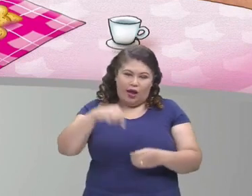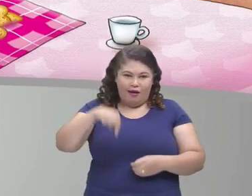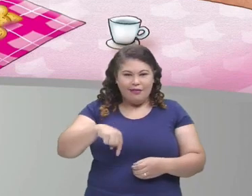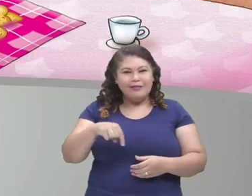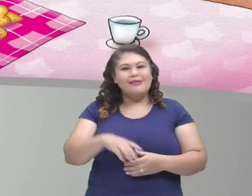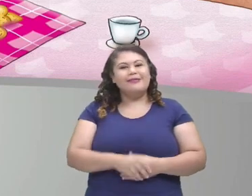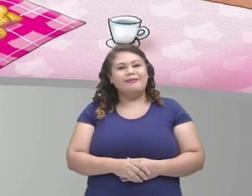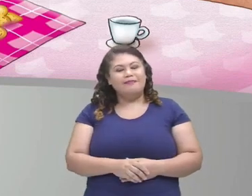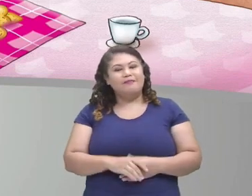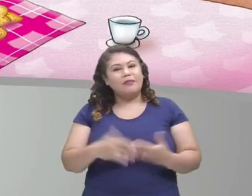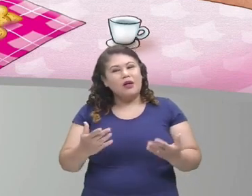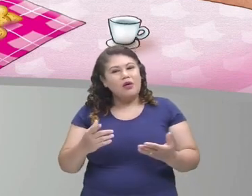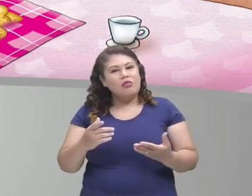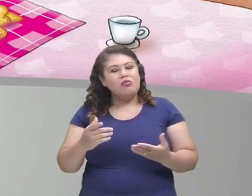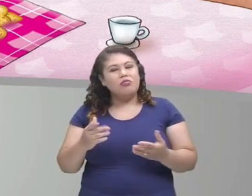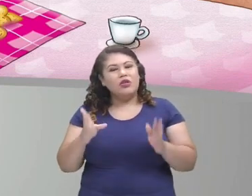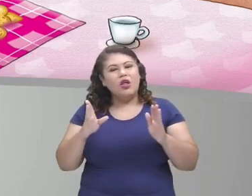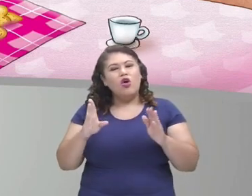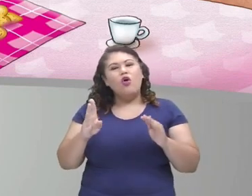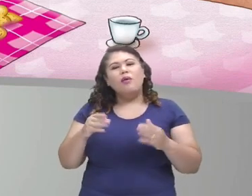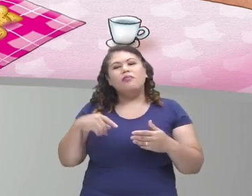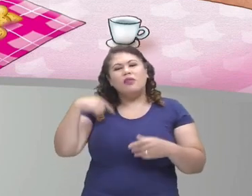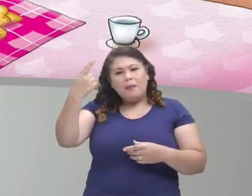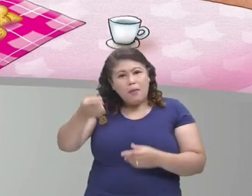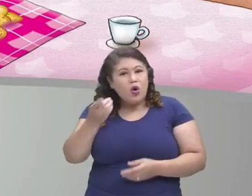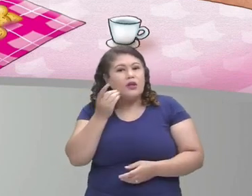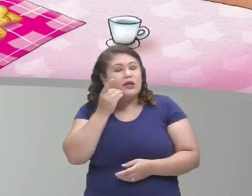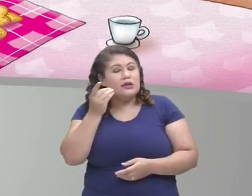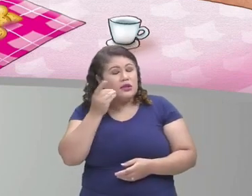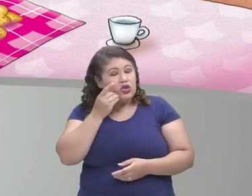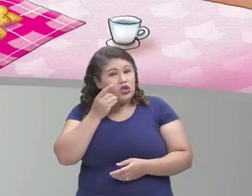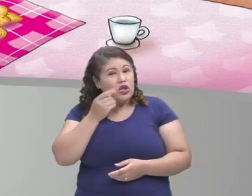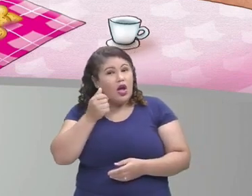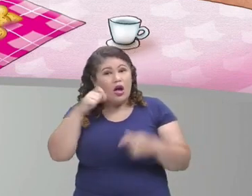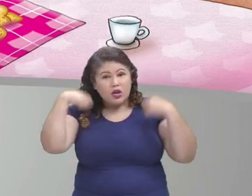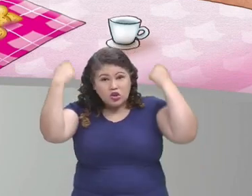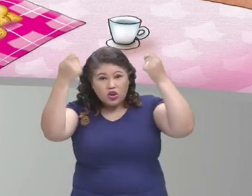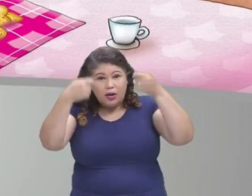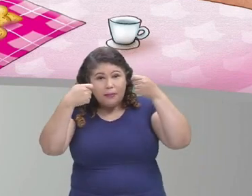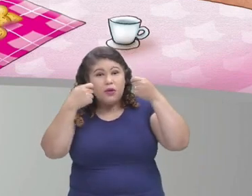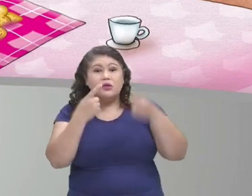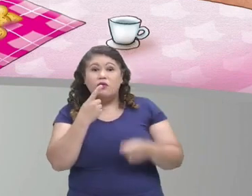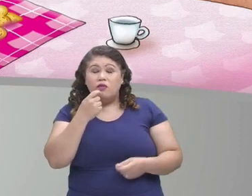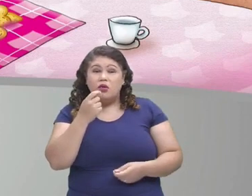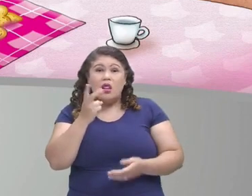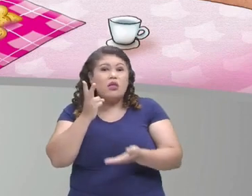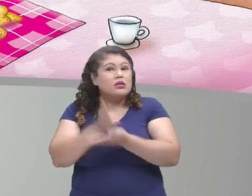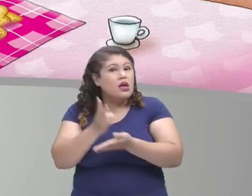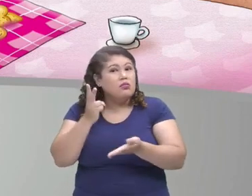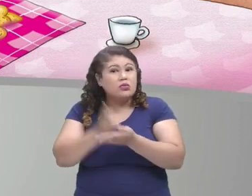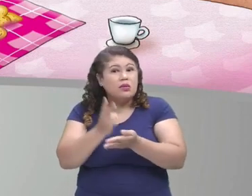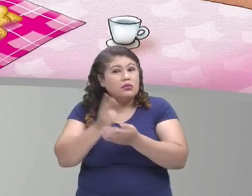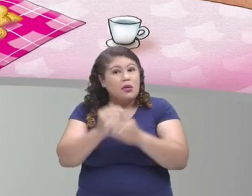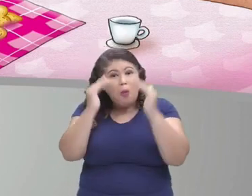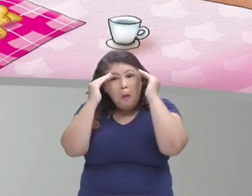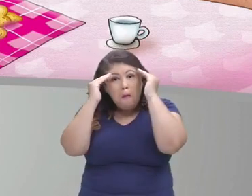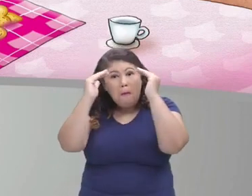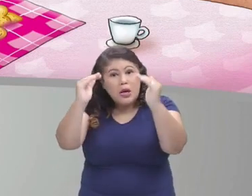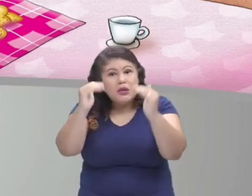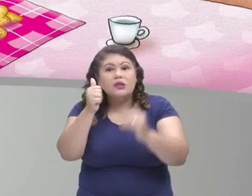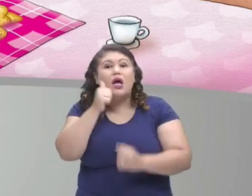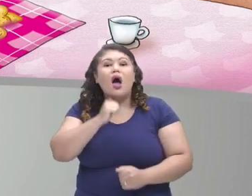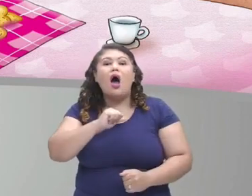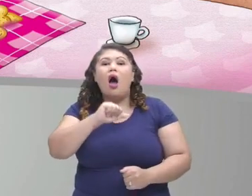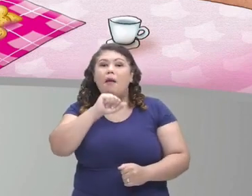depois desse dia, a menina decidiu nunca mais sair do caminho e escutar